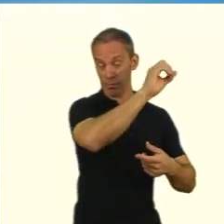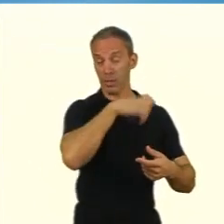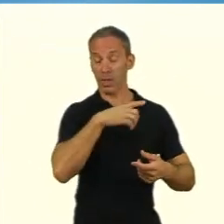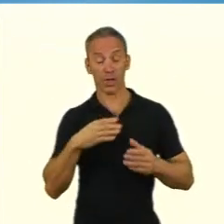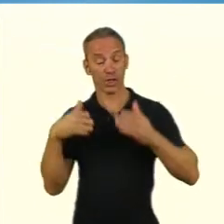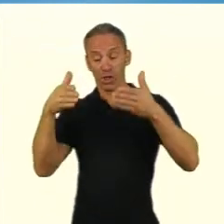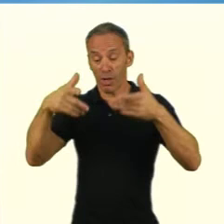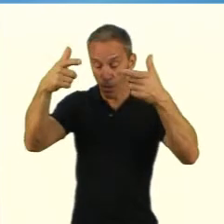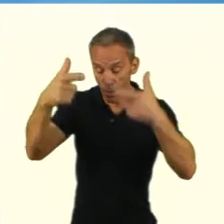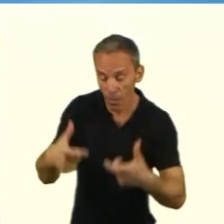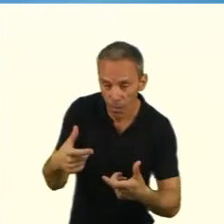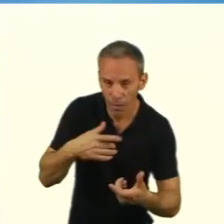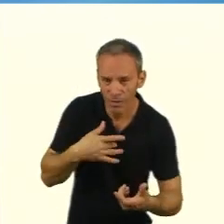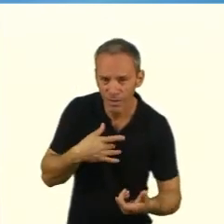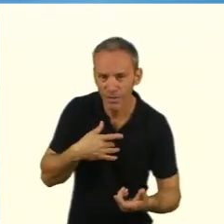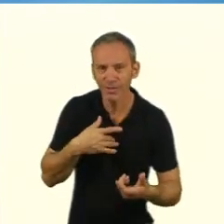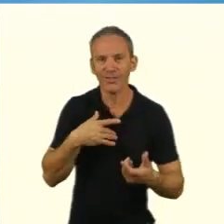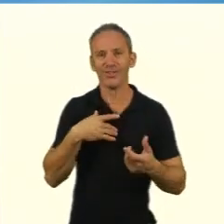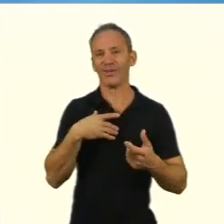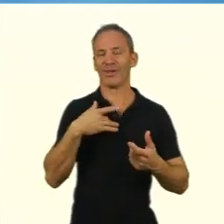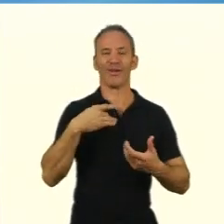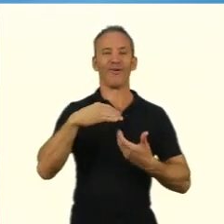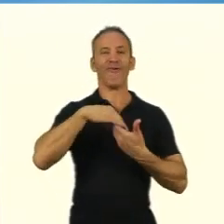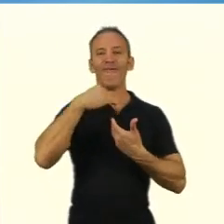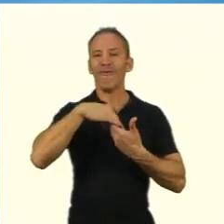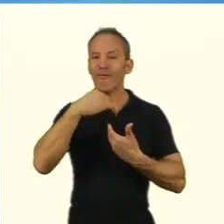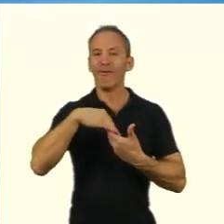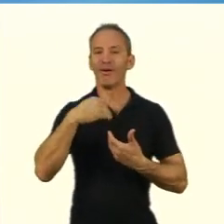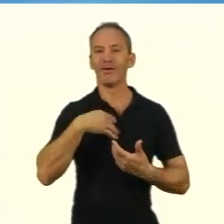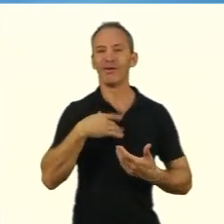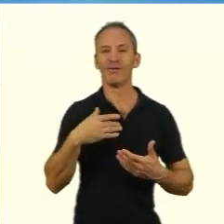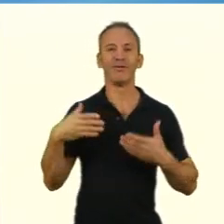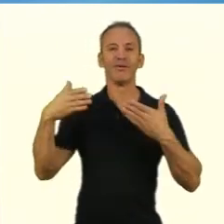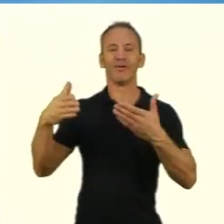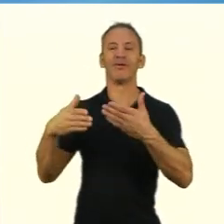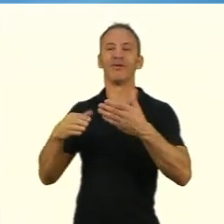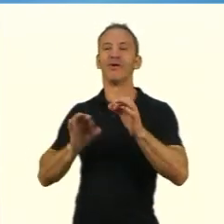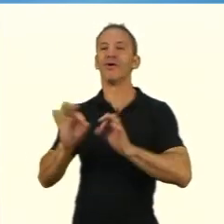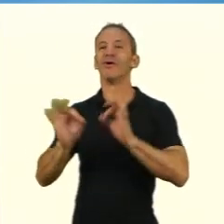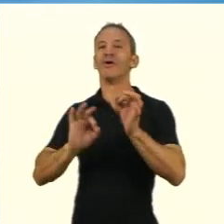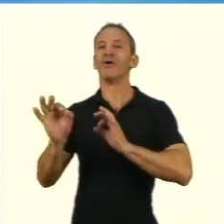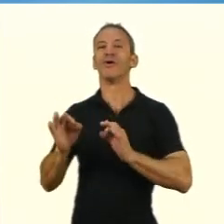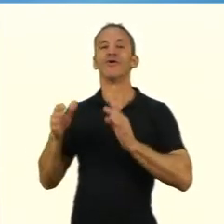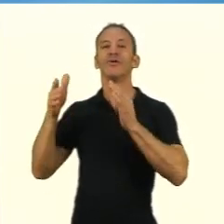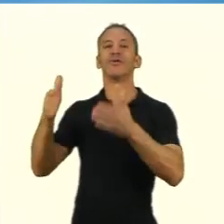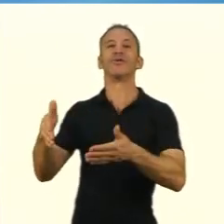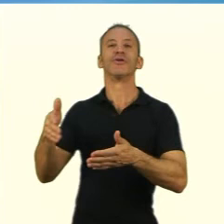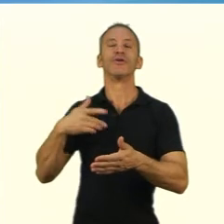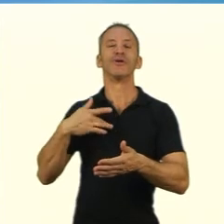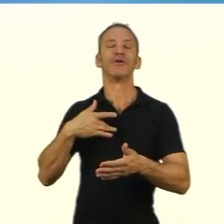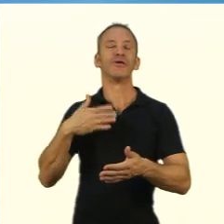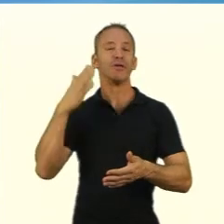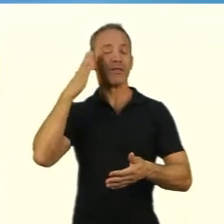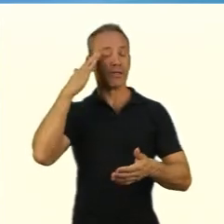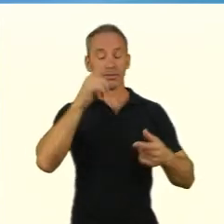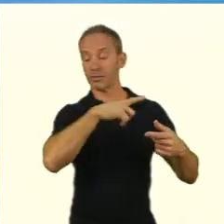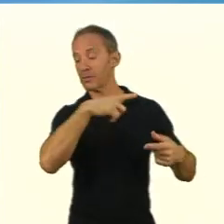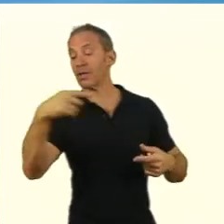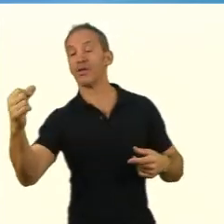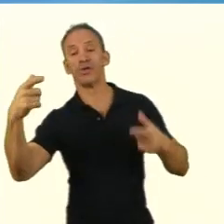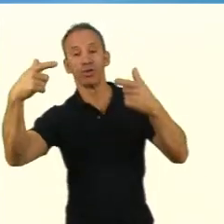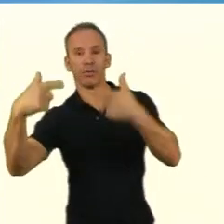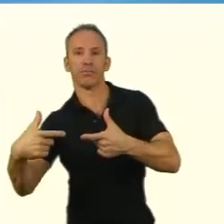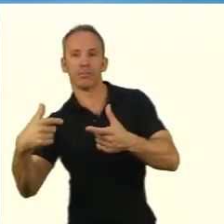mas que ela tinha que seguir um caminho aí ele diz olha, se você não sabe para onde ir qualquer caminho vale.